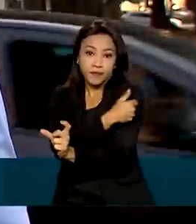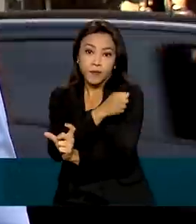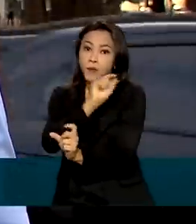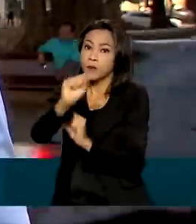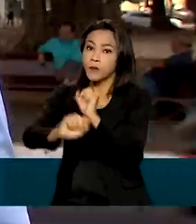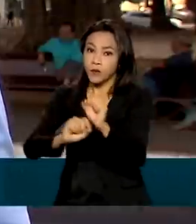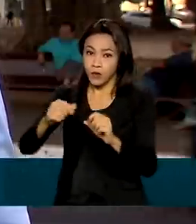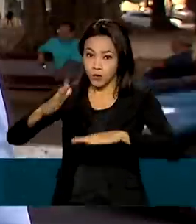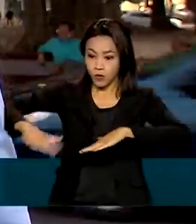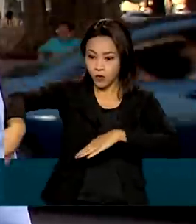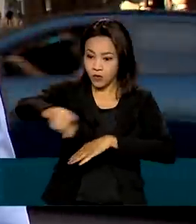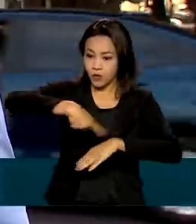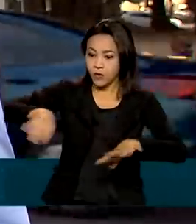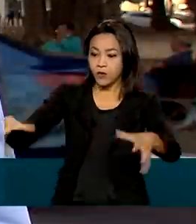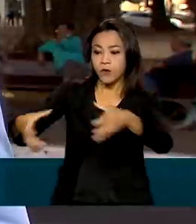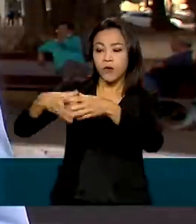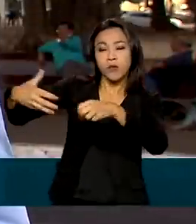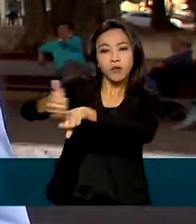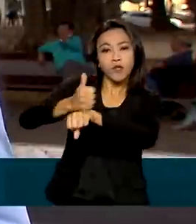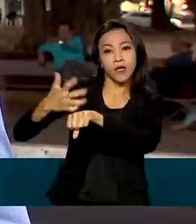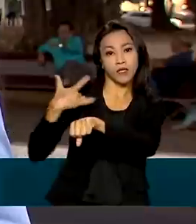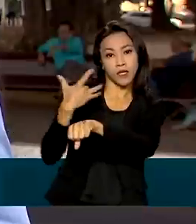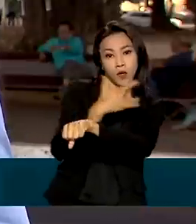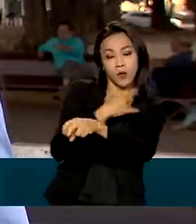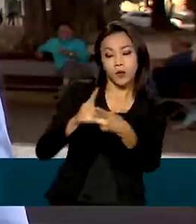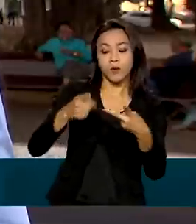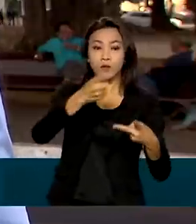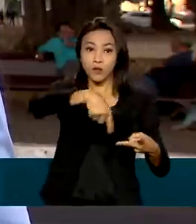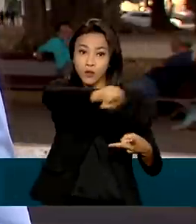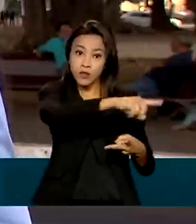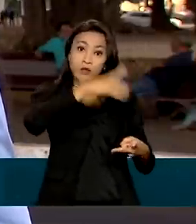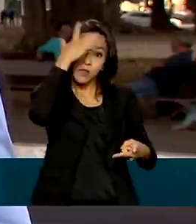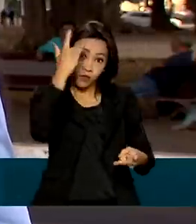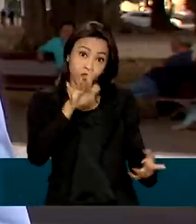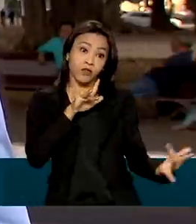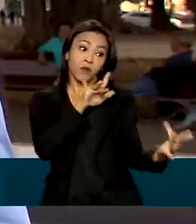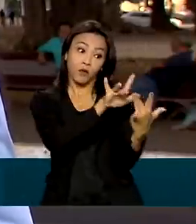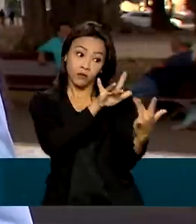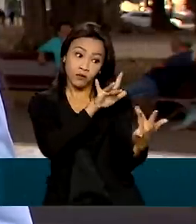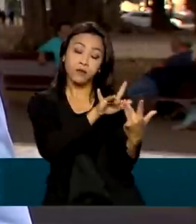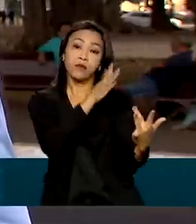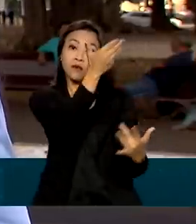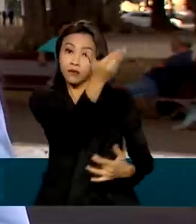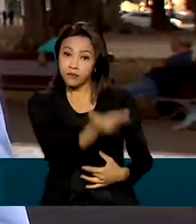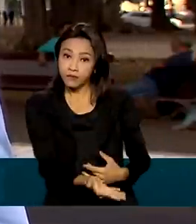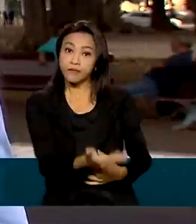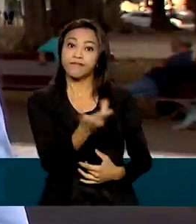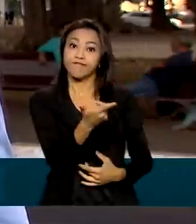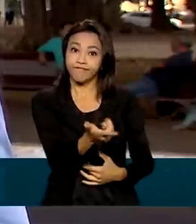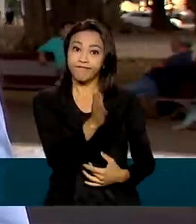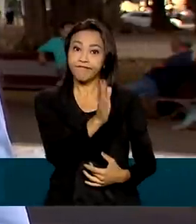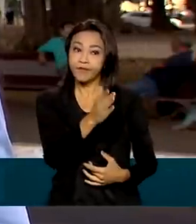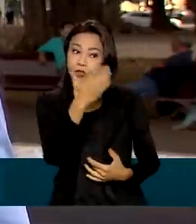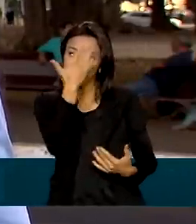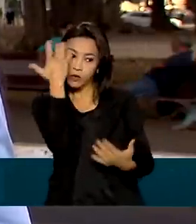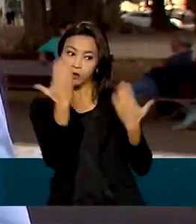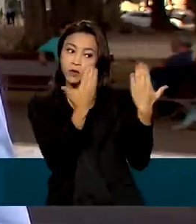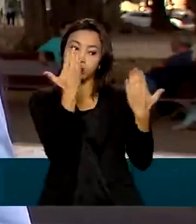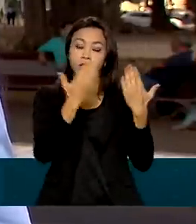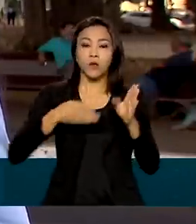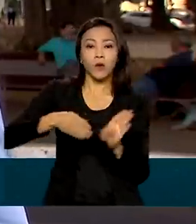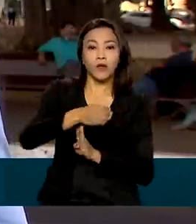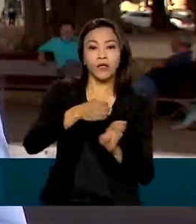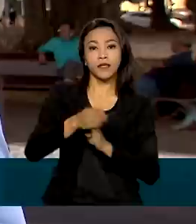com alto risco de contaminação e pessoas que tiveram contato com casos suspeitos, conforme orientação da OMS,